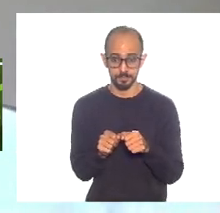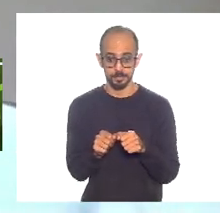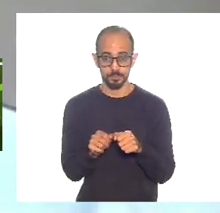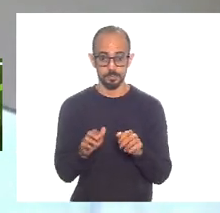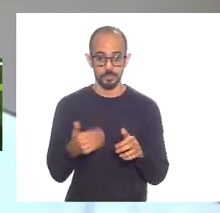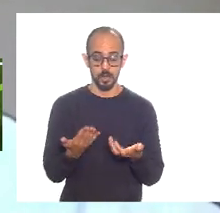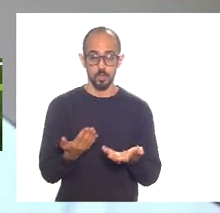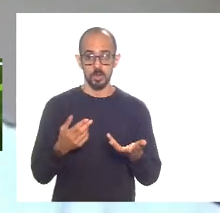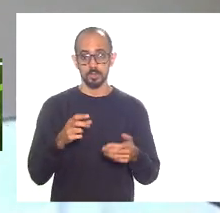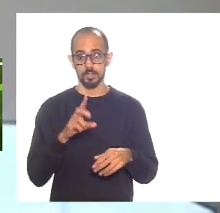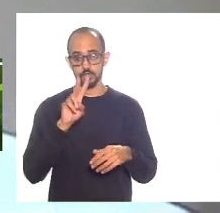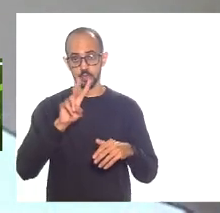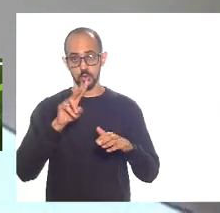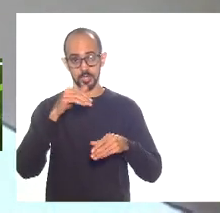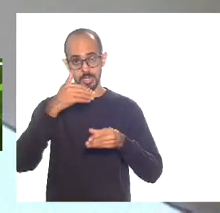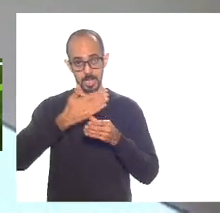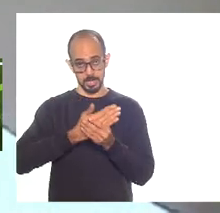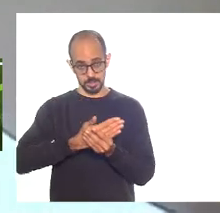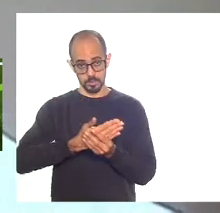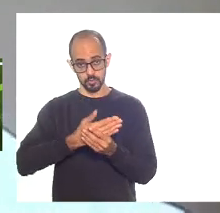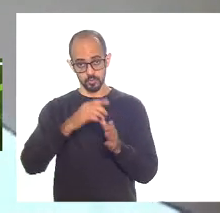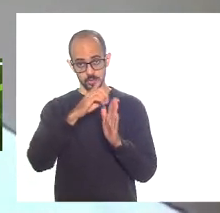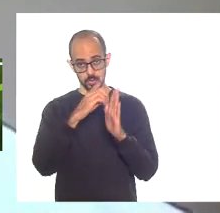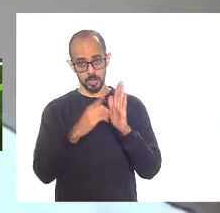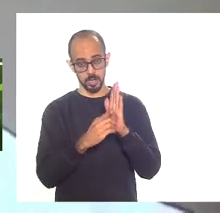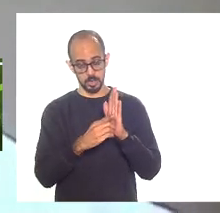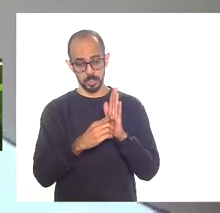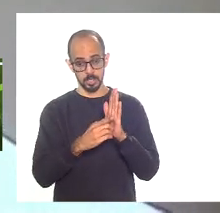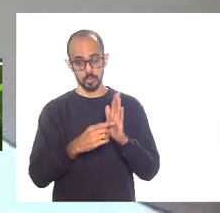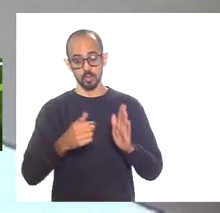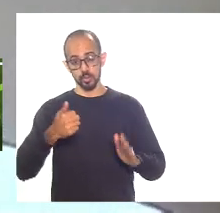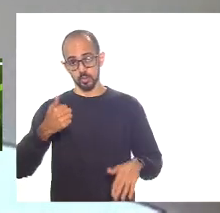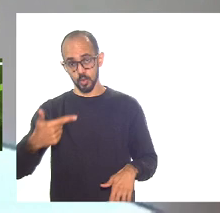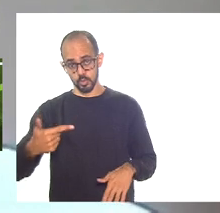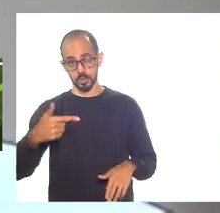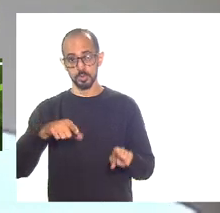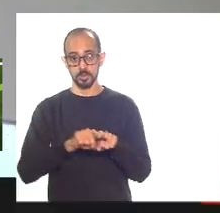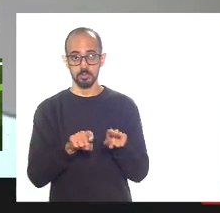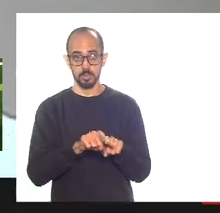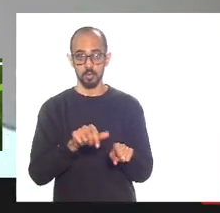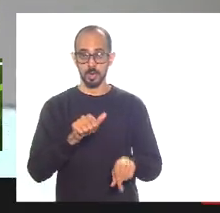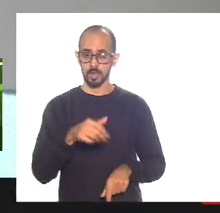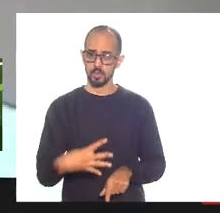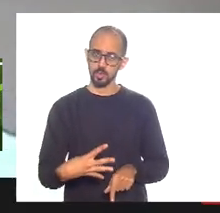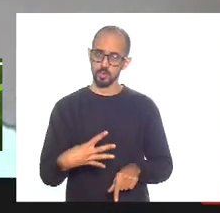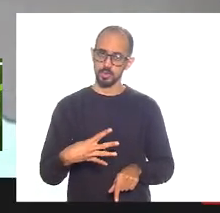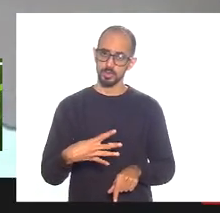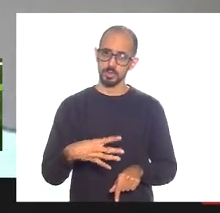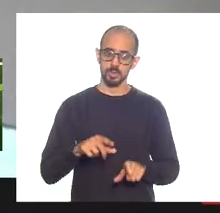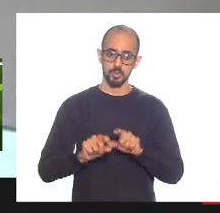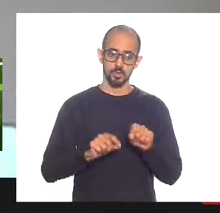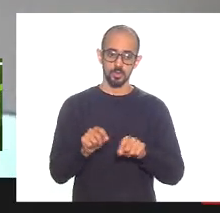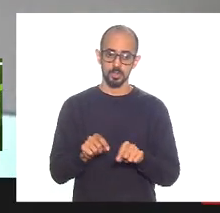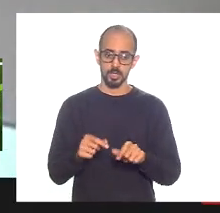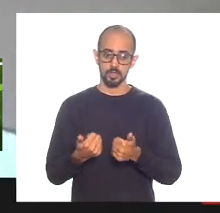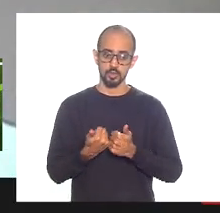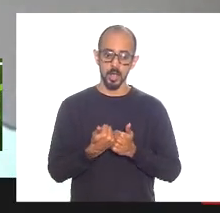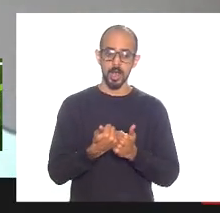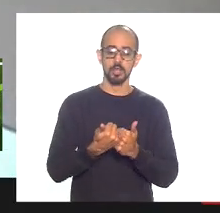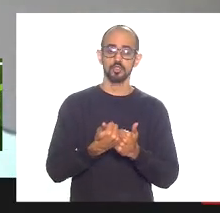artigos do decreto do 10.681 tanto o 12 e o 14 isso assim ajuda a